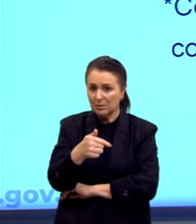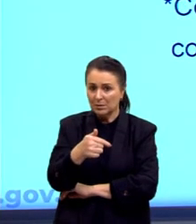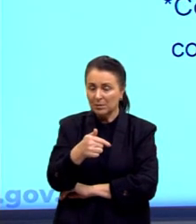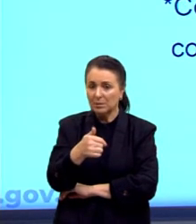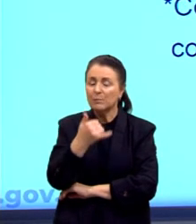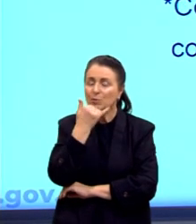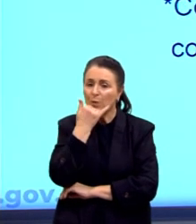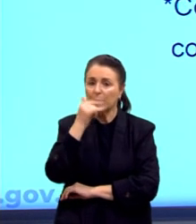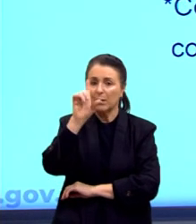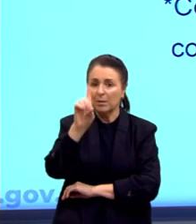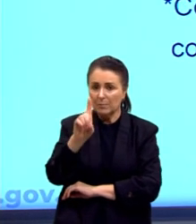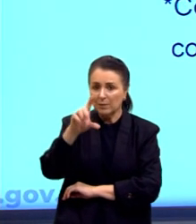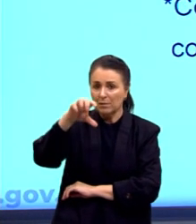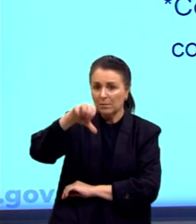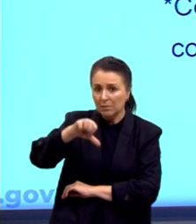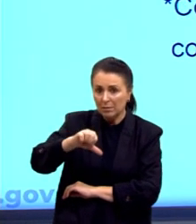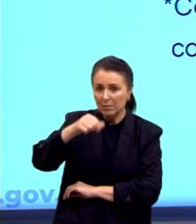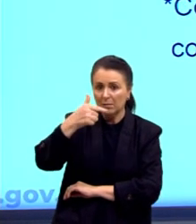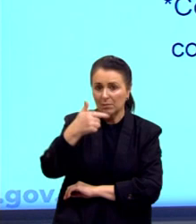1979.